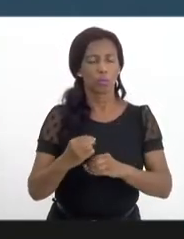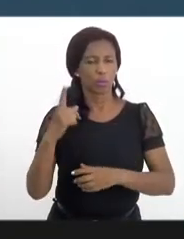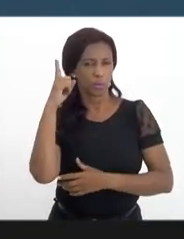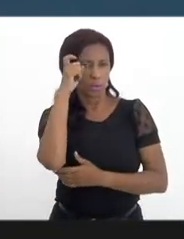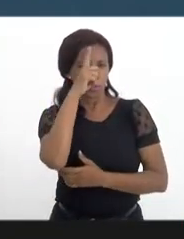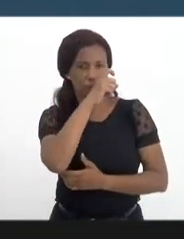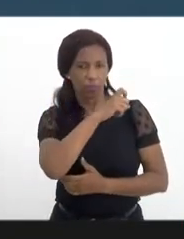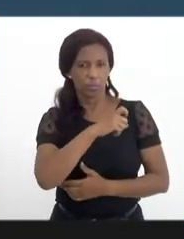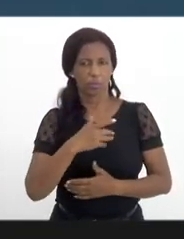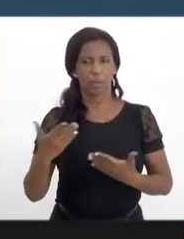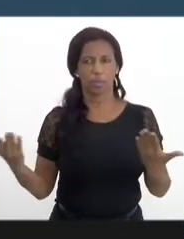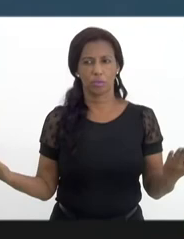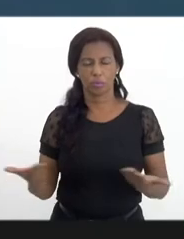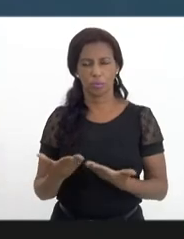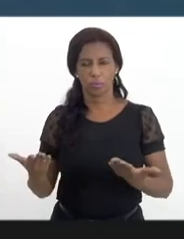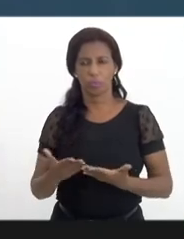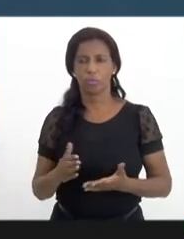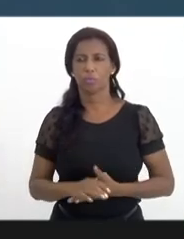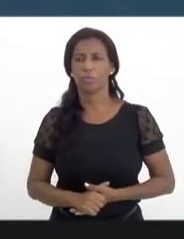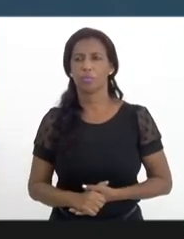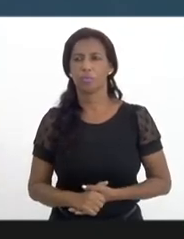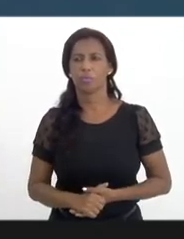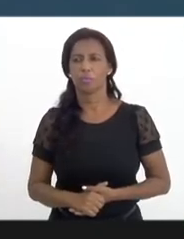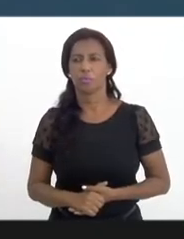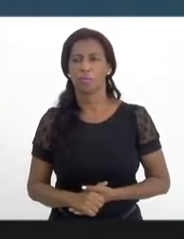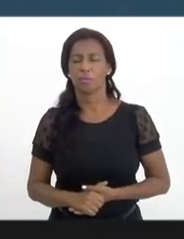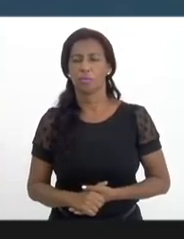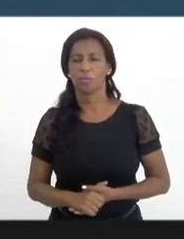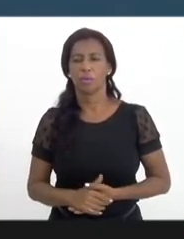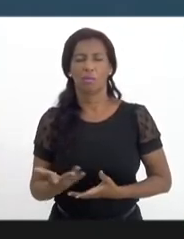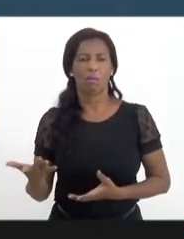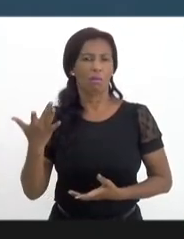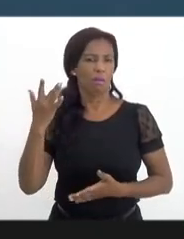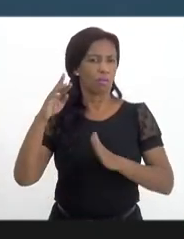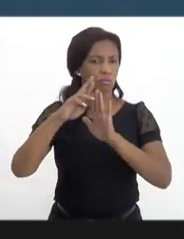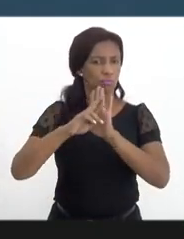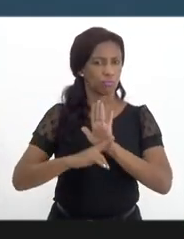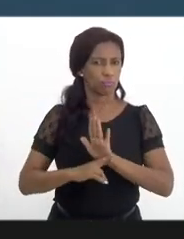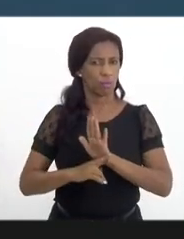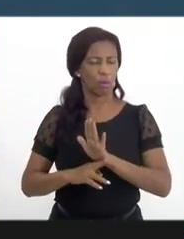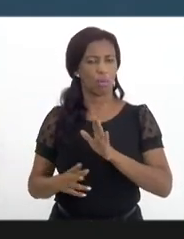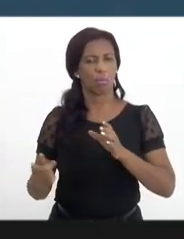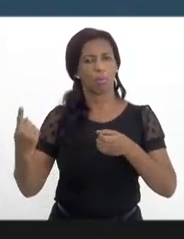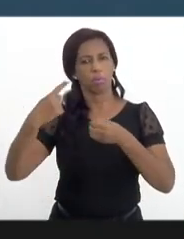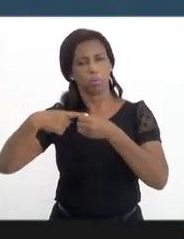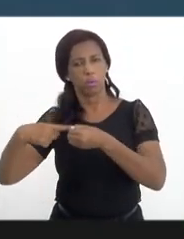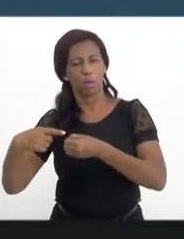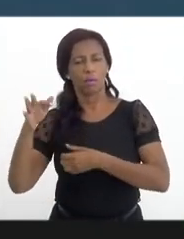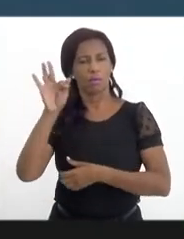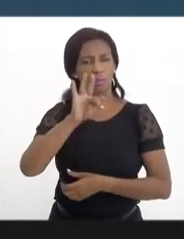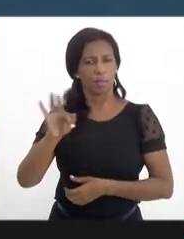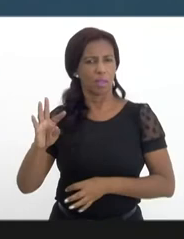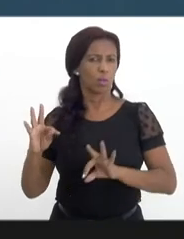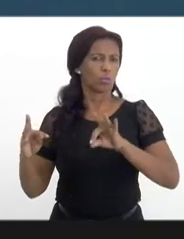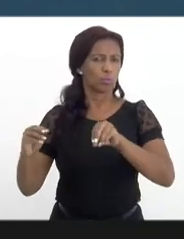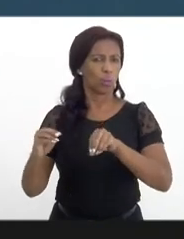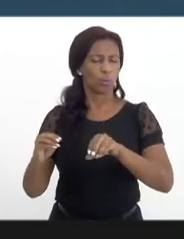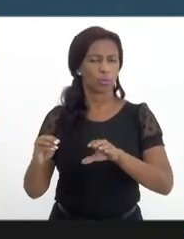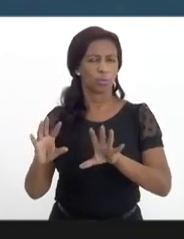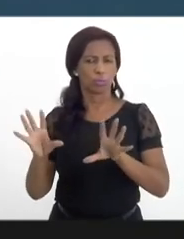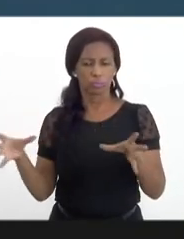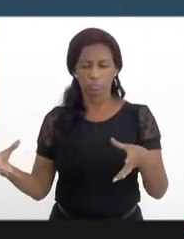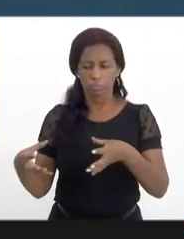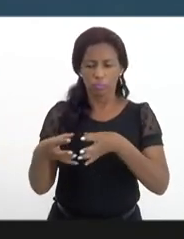dificuldade hoje em todas as esferas, estadual, municipal, federal, todos os órgãos estão passando